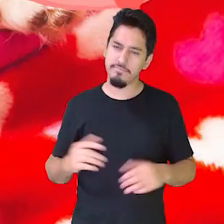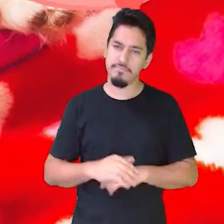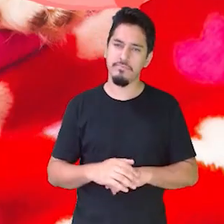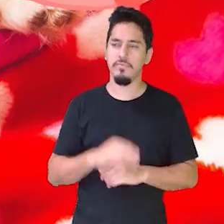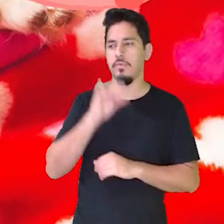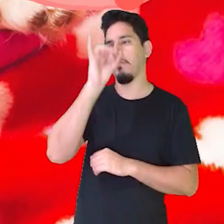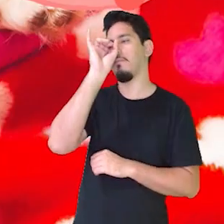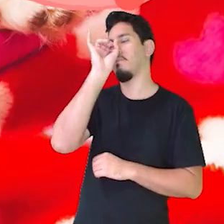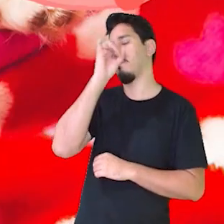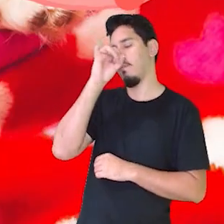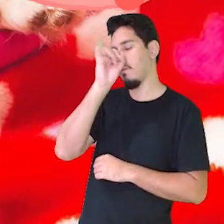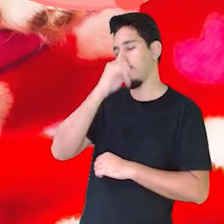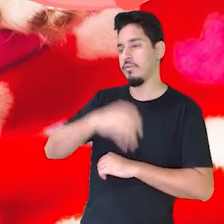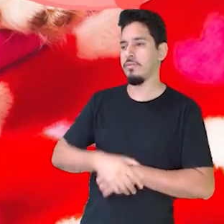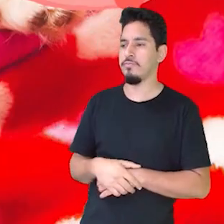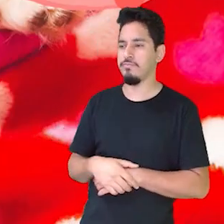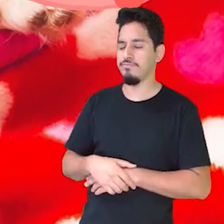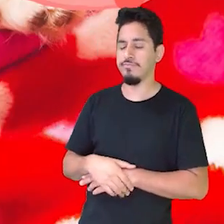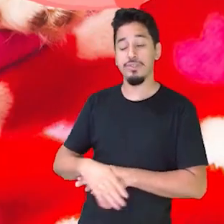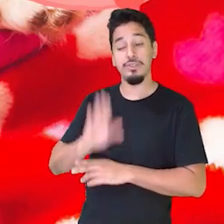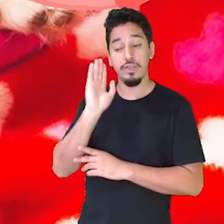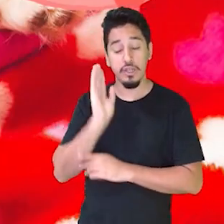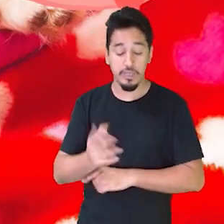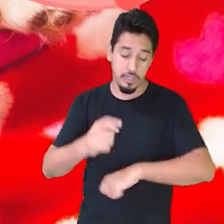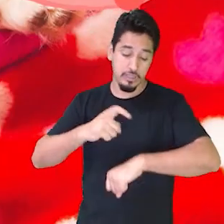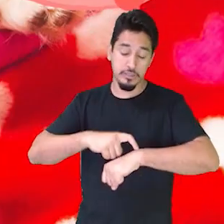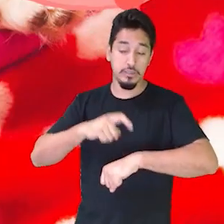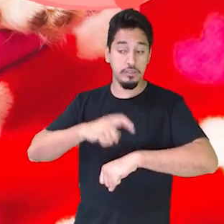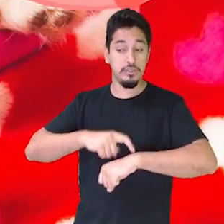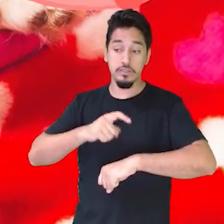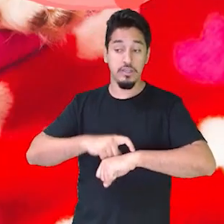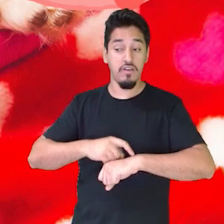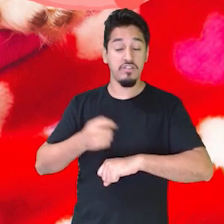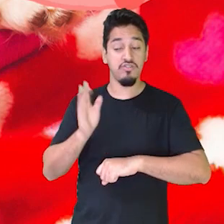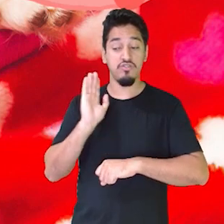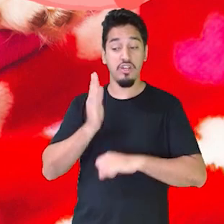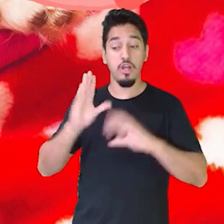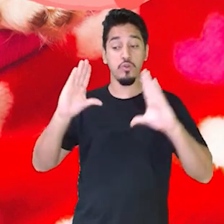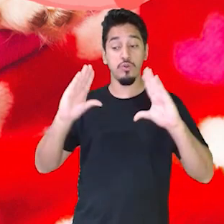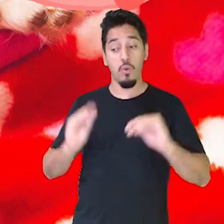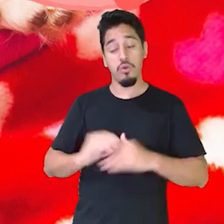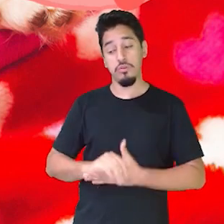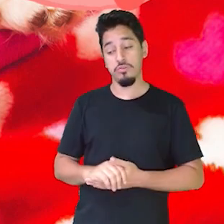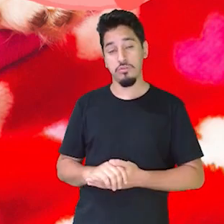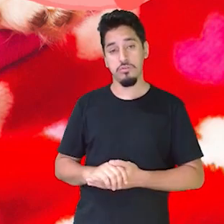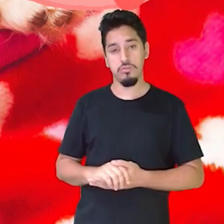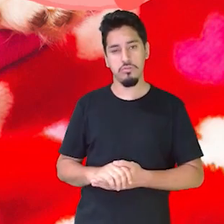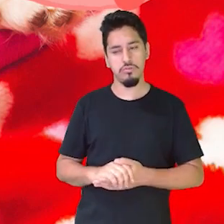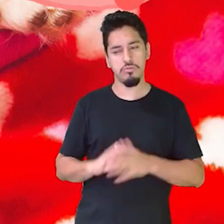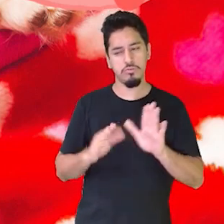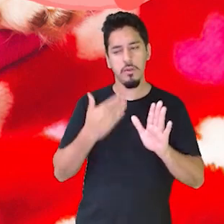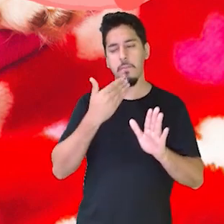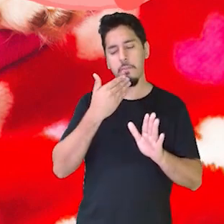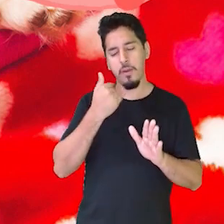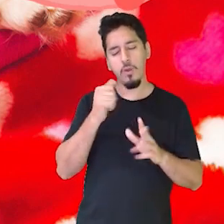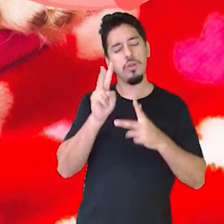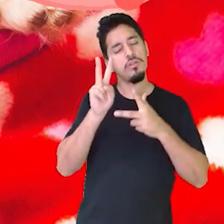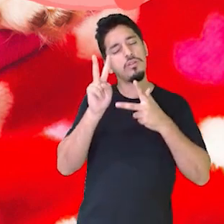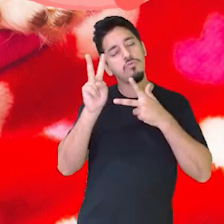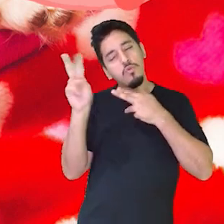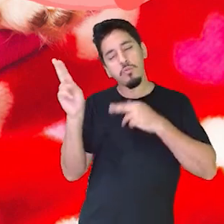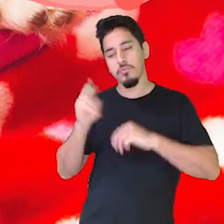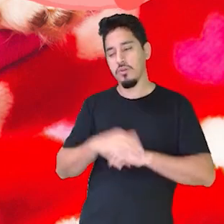porquinho, já está ficando tarde. Que tal já ir deitando?